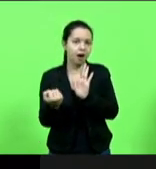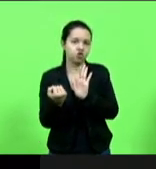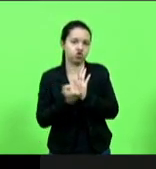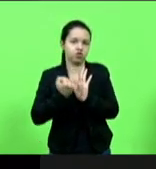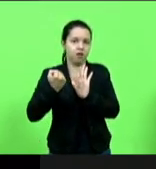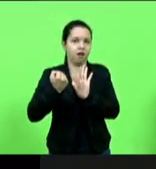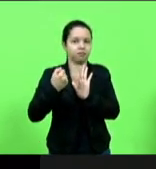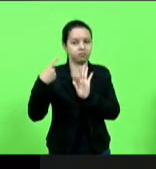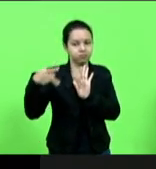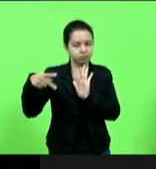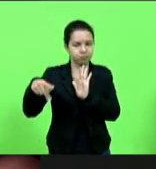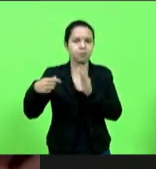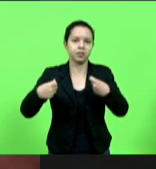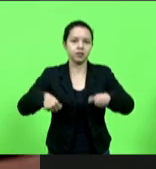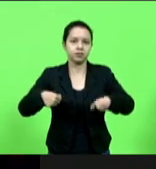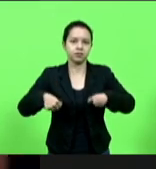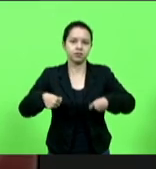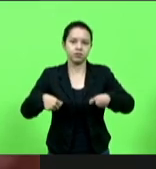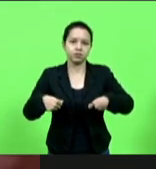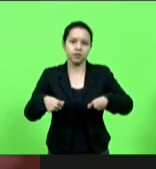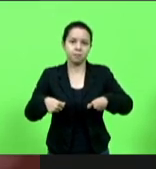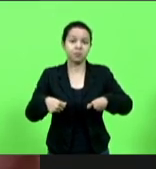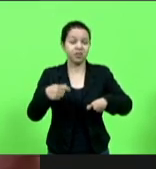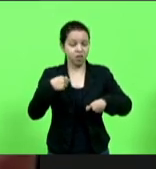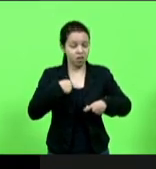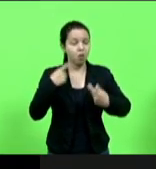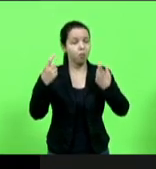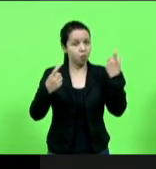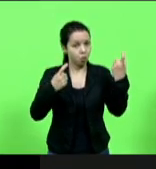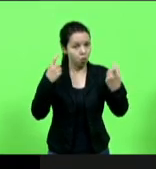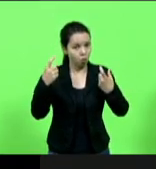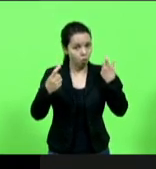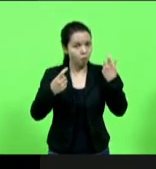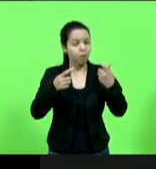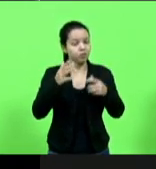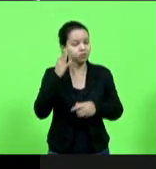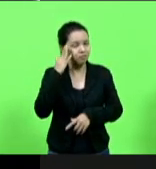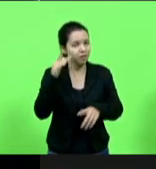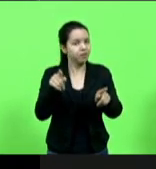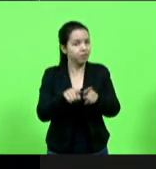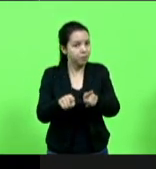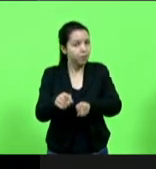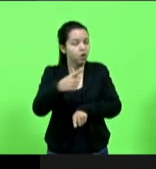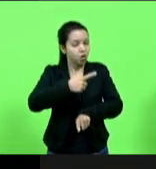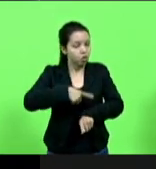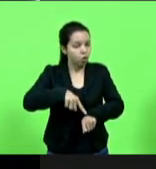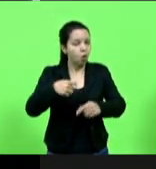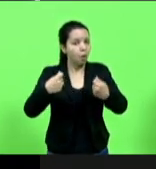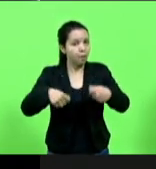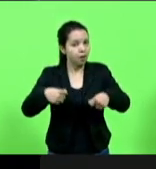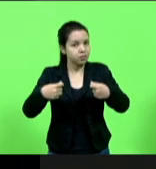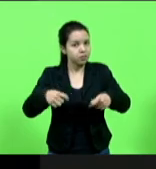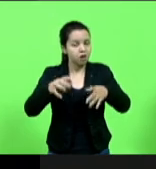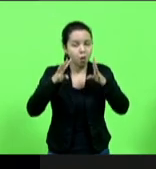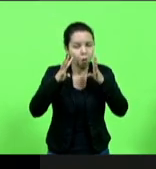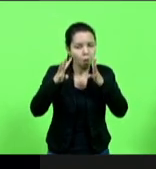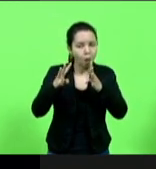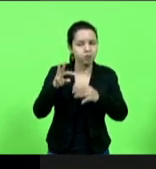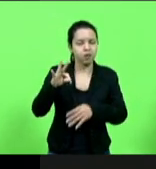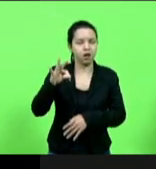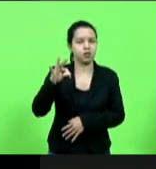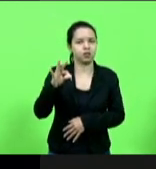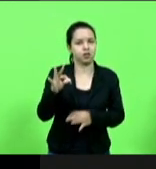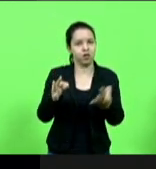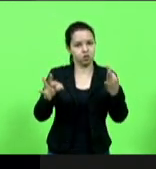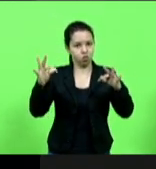preocupa muito eu sei também que nós precisamos olhar para a tecnologia nós